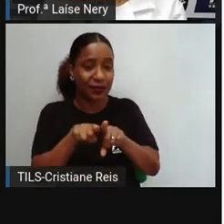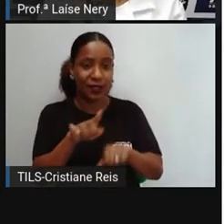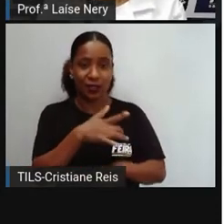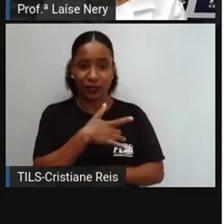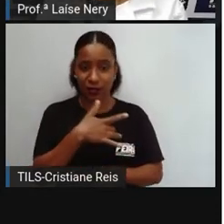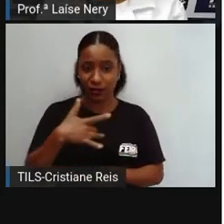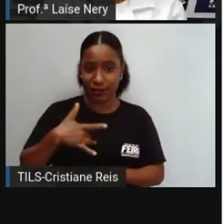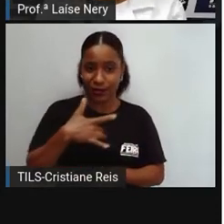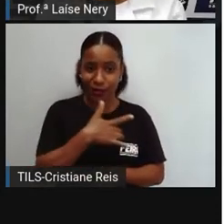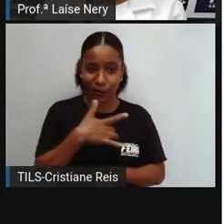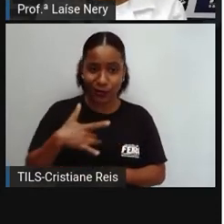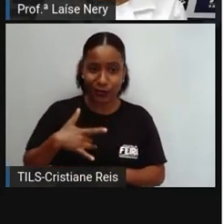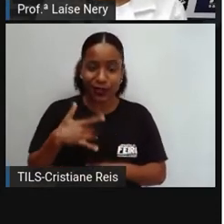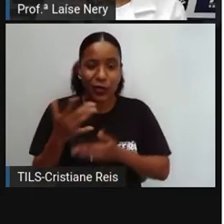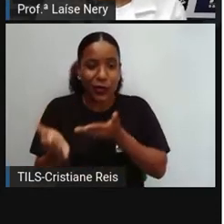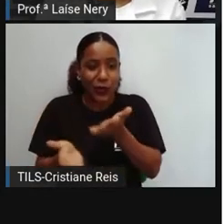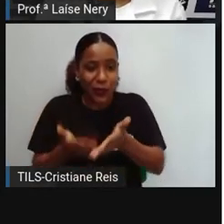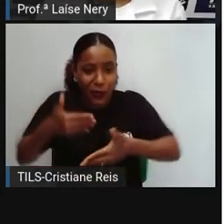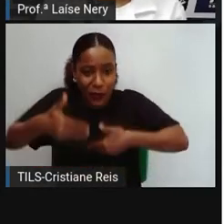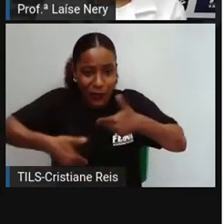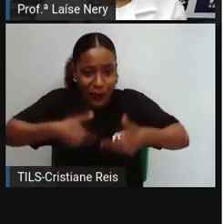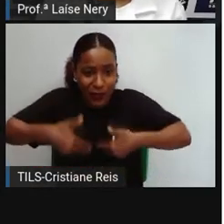e prevenindo a doença.